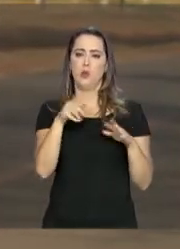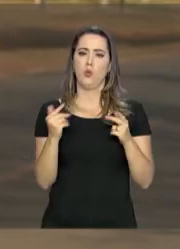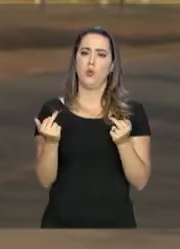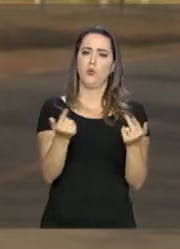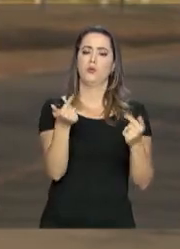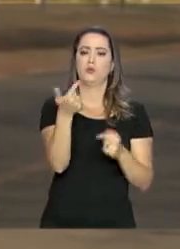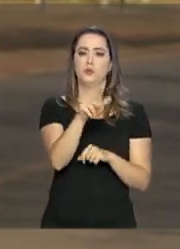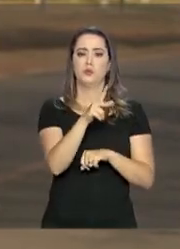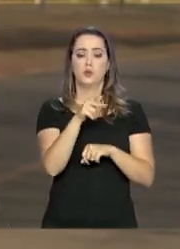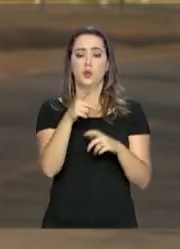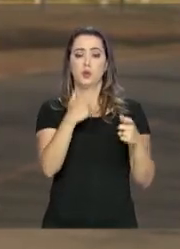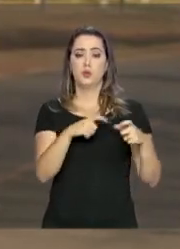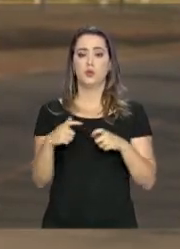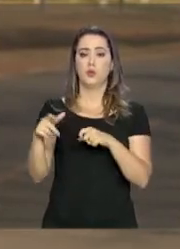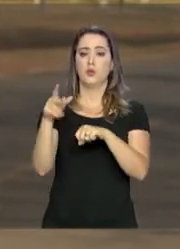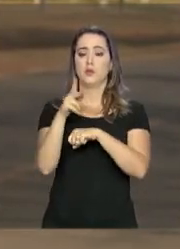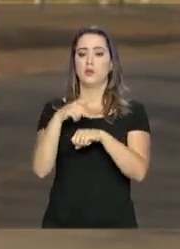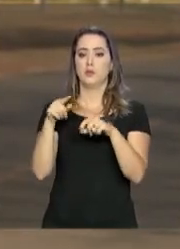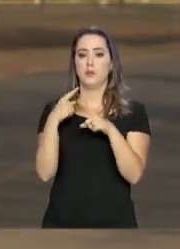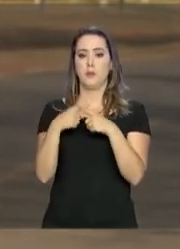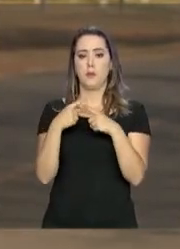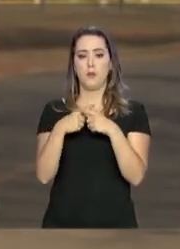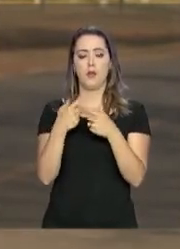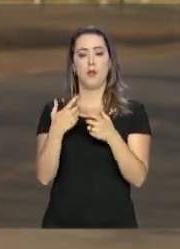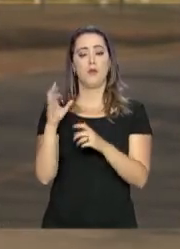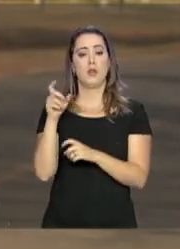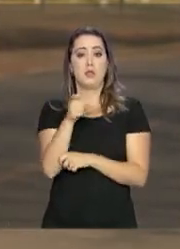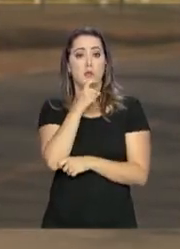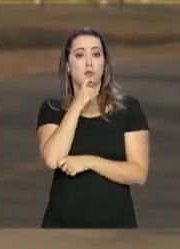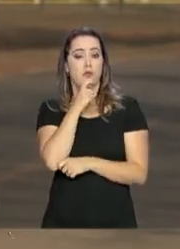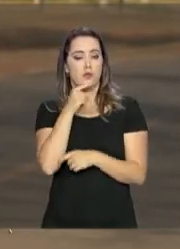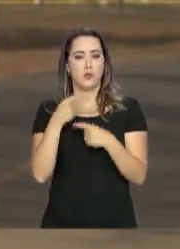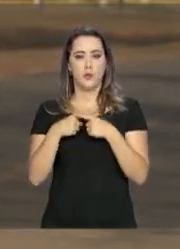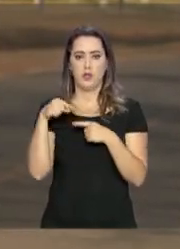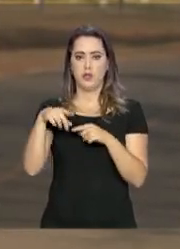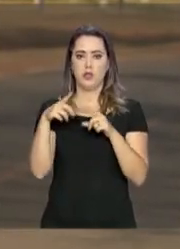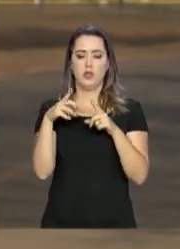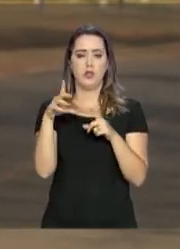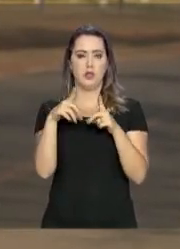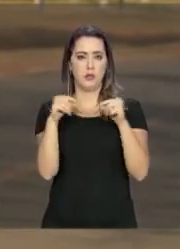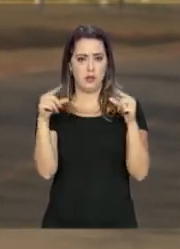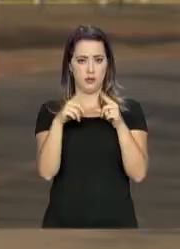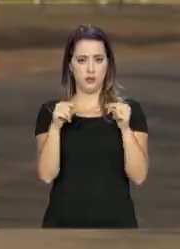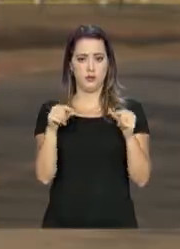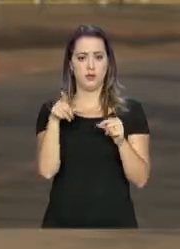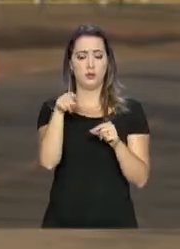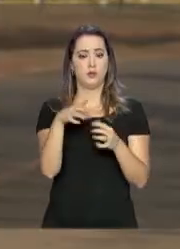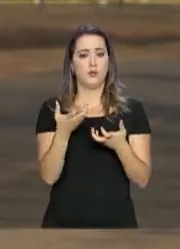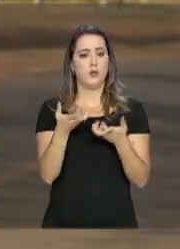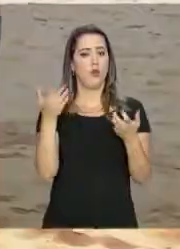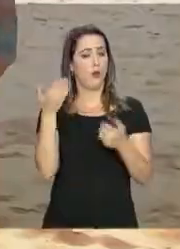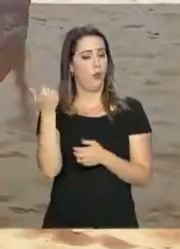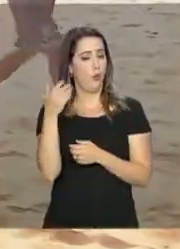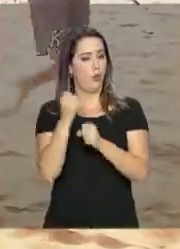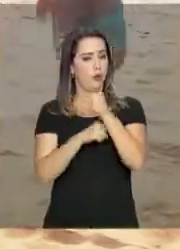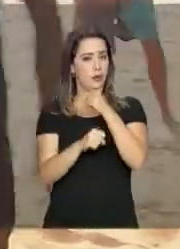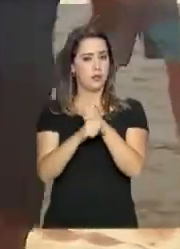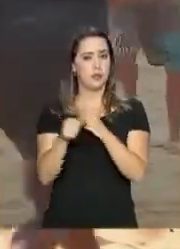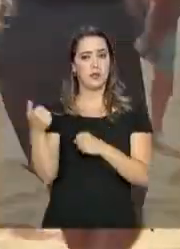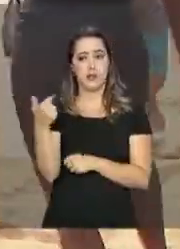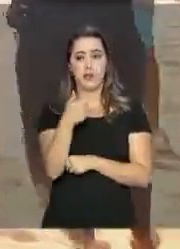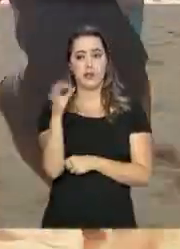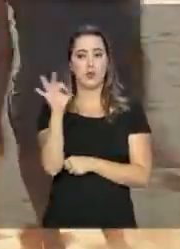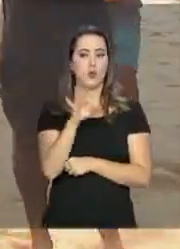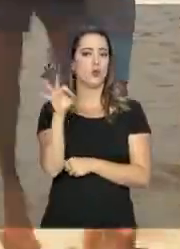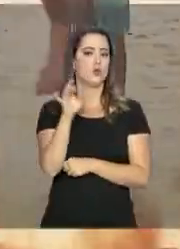regiões do país no inverno. Aqui no Distrito Federal, por exemplo, a umidade chegou a 12% no ano passado. Para que todos